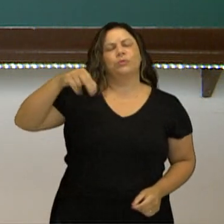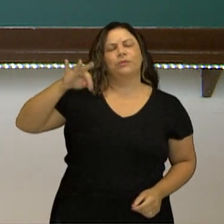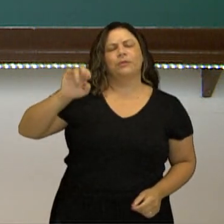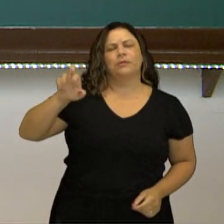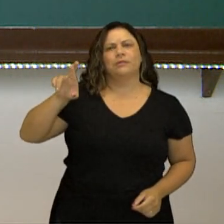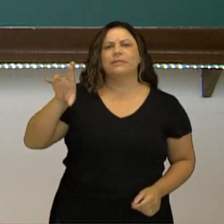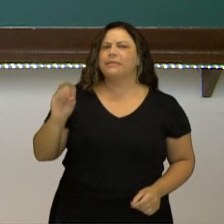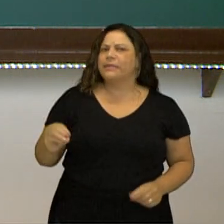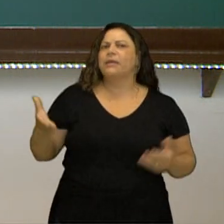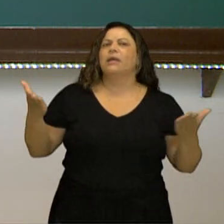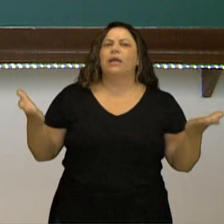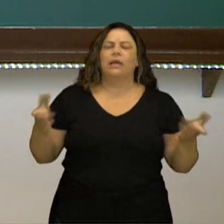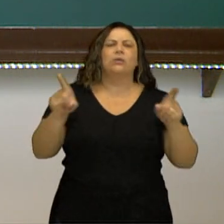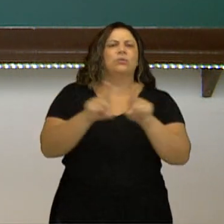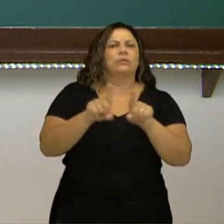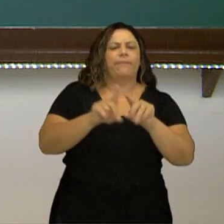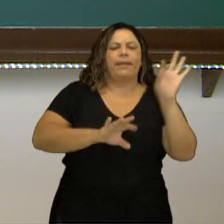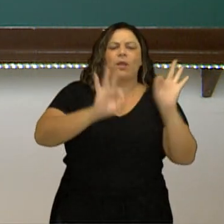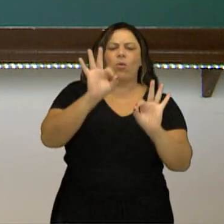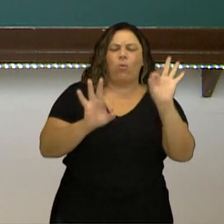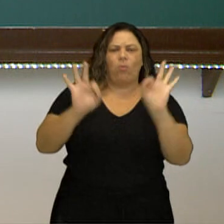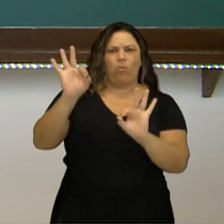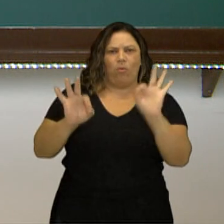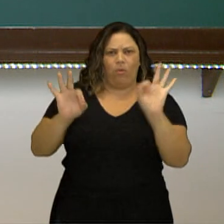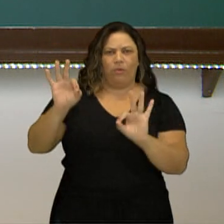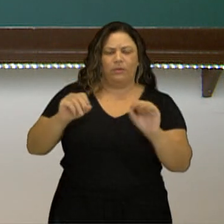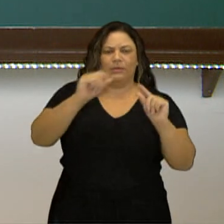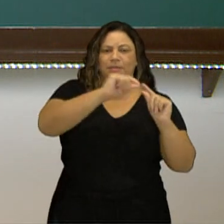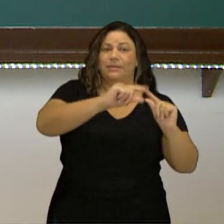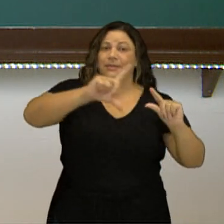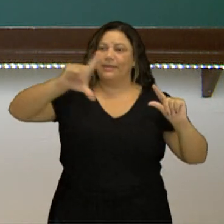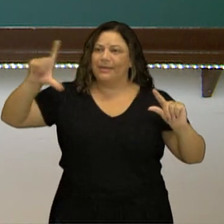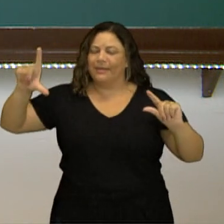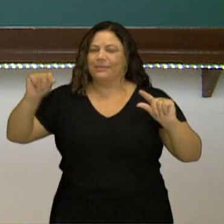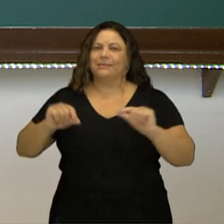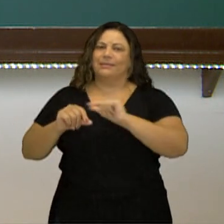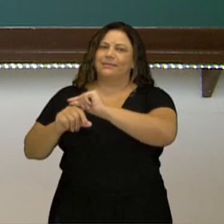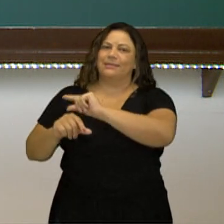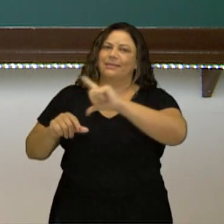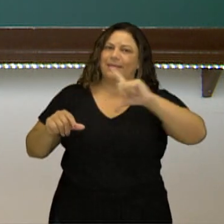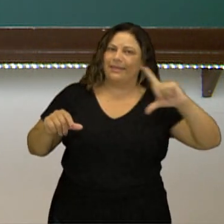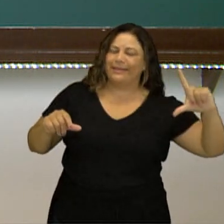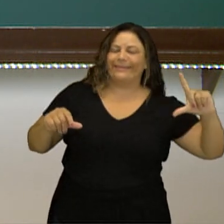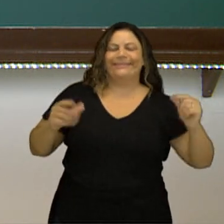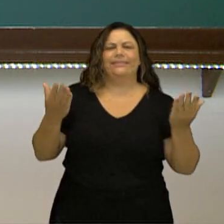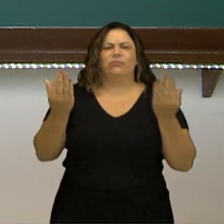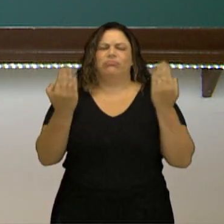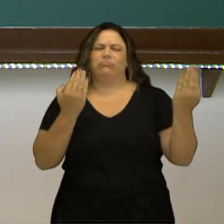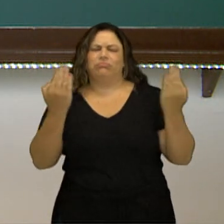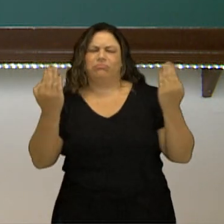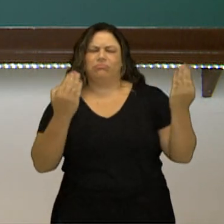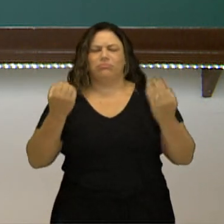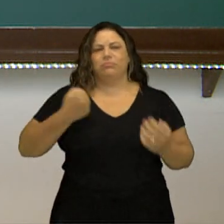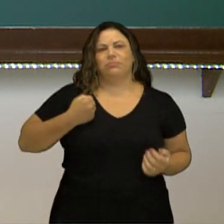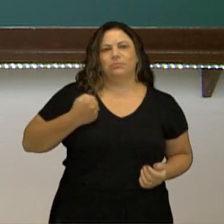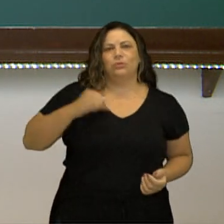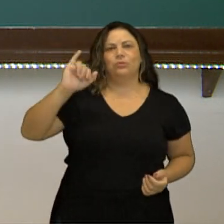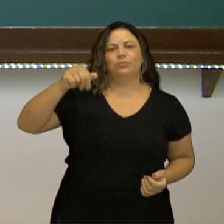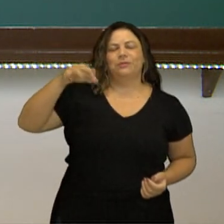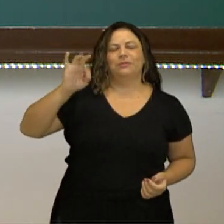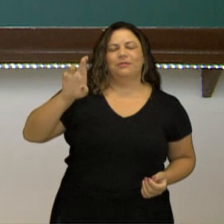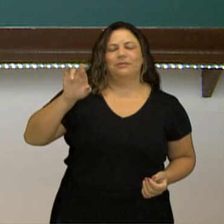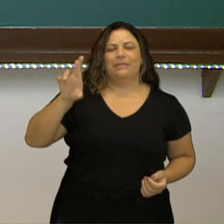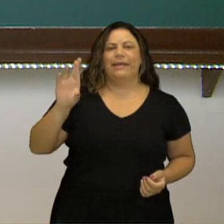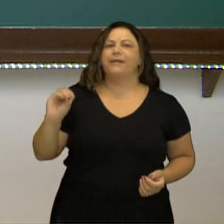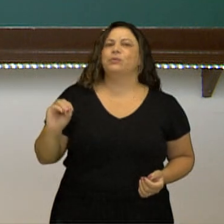também vamos falar sobre ordem crescente, ordem decrescente e como comparar esses números inteiros. Vamos lá?